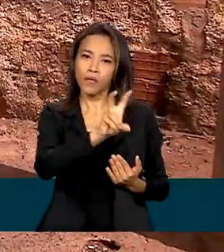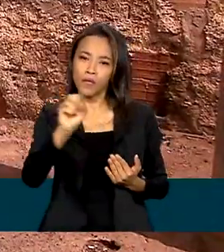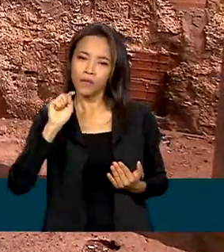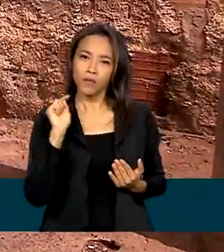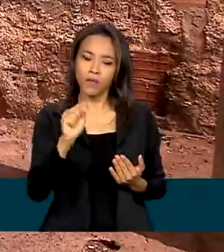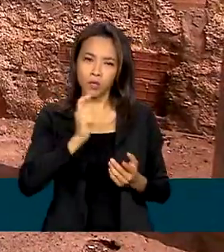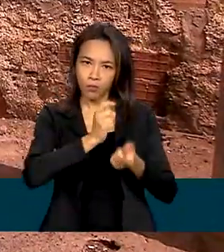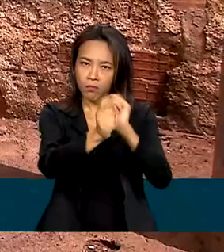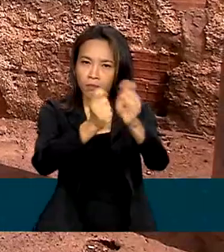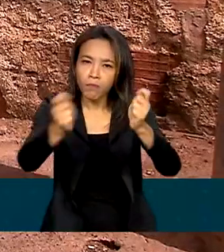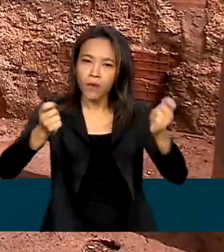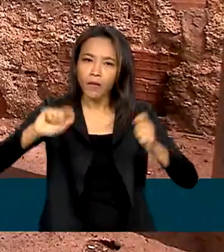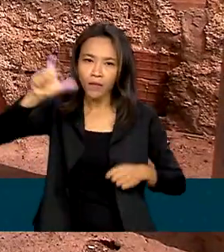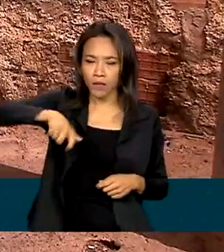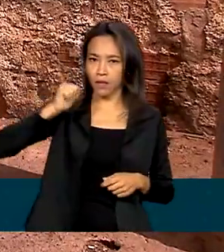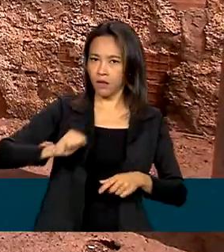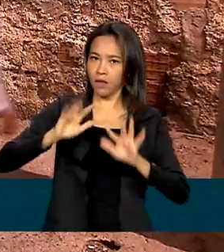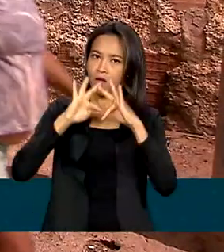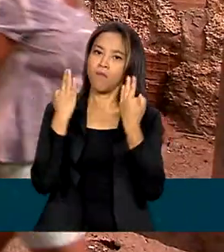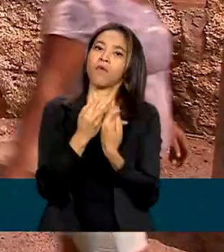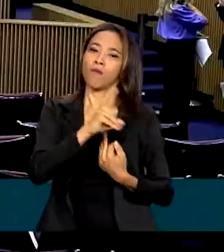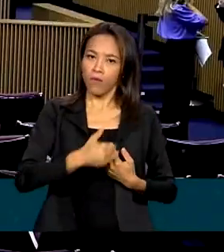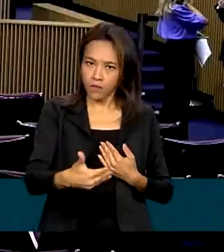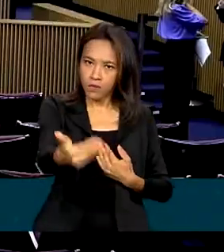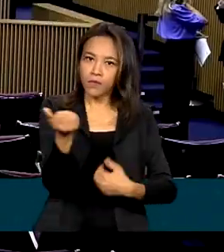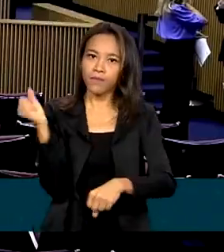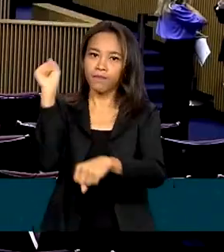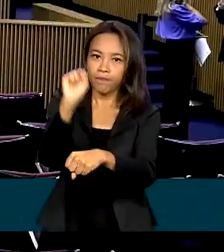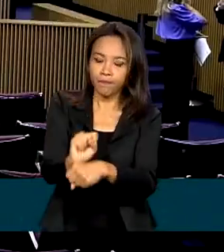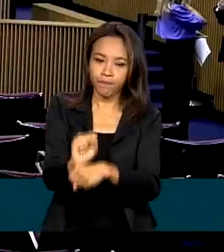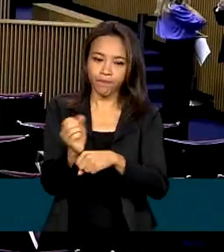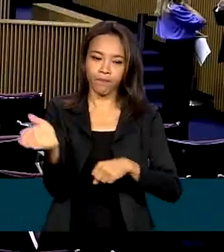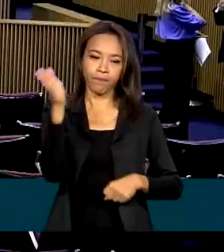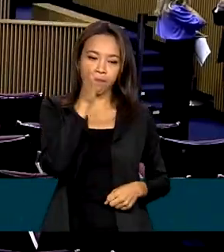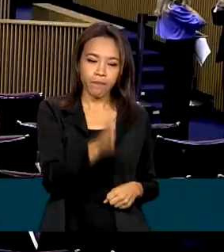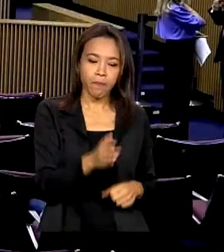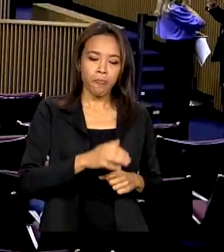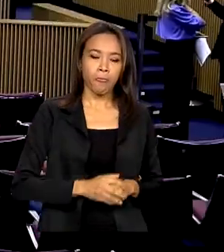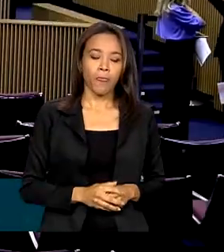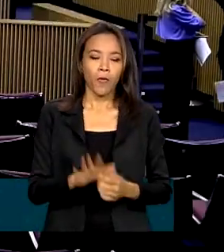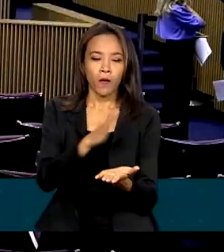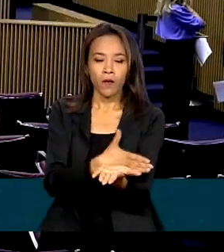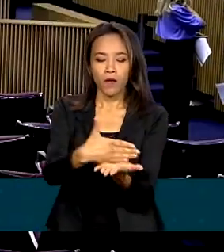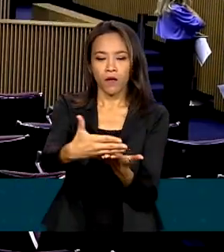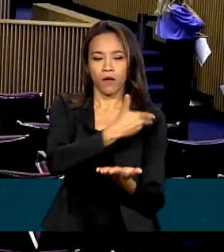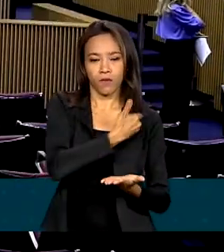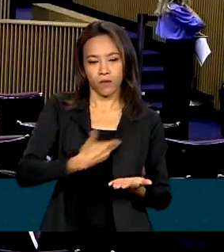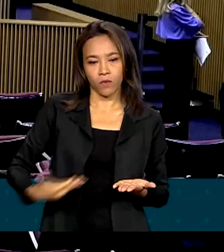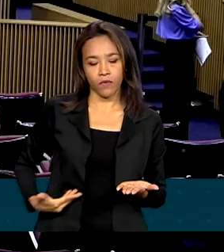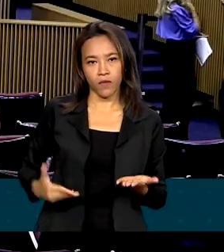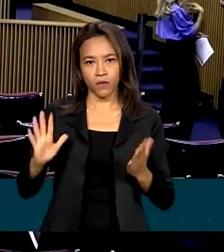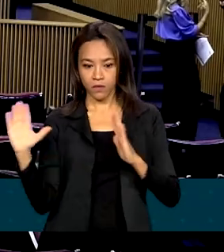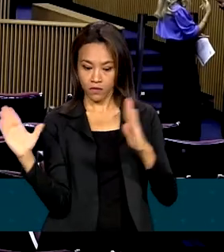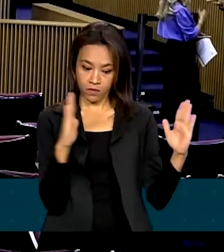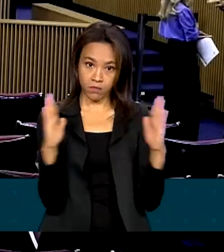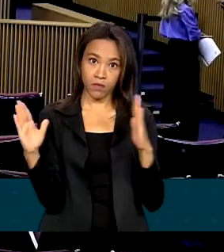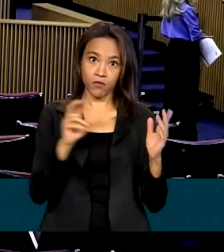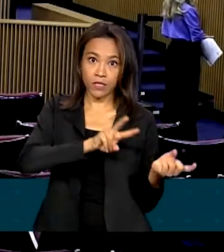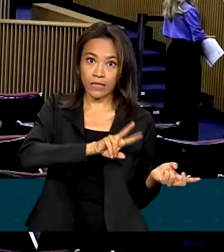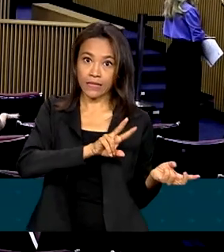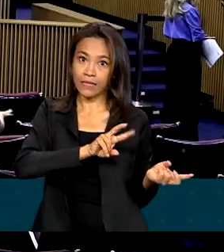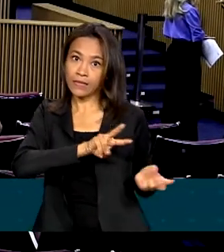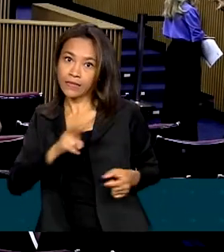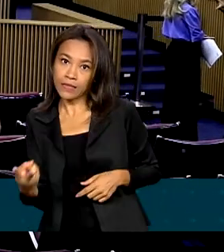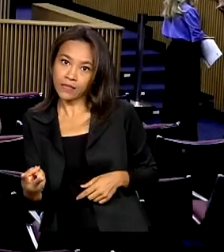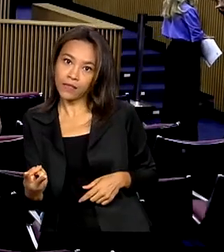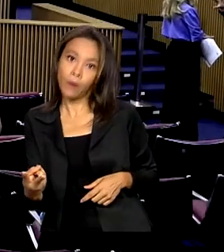do Bolsa Família serão suspensos. Já no início do governo, ainda durante a transição, tanto o presidente